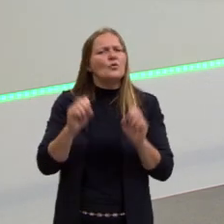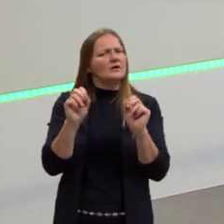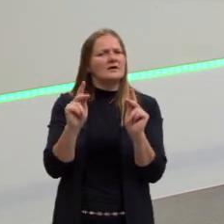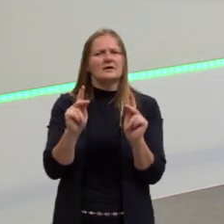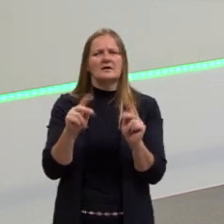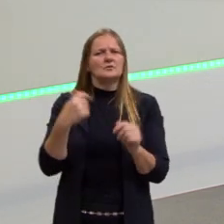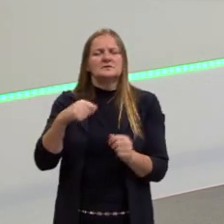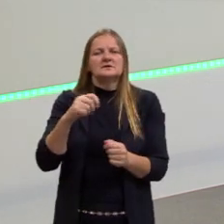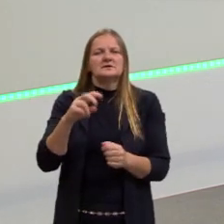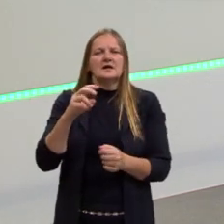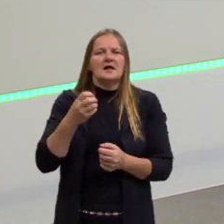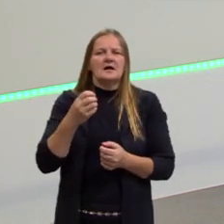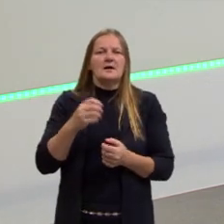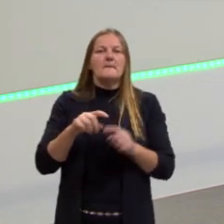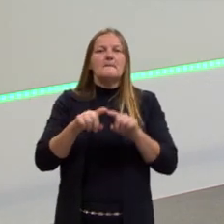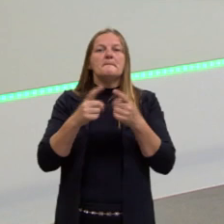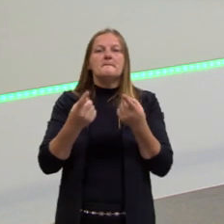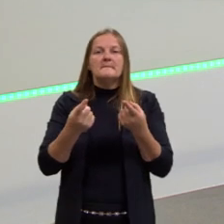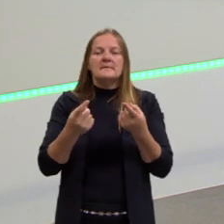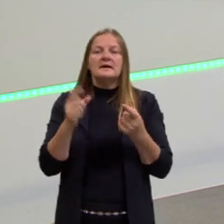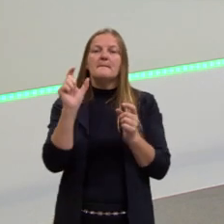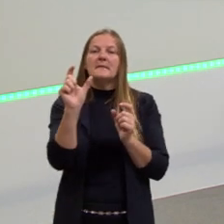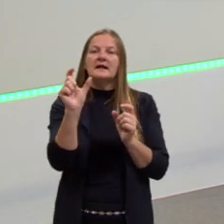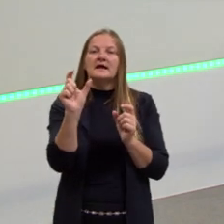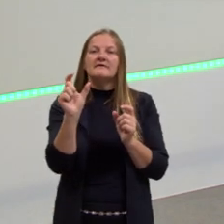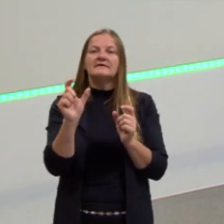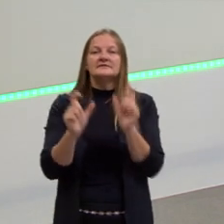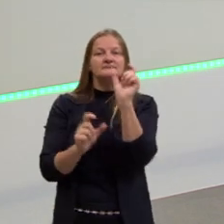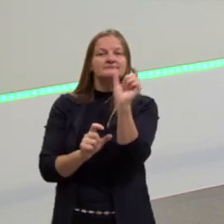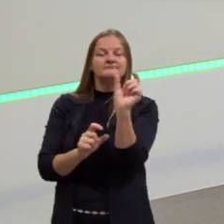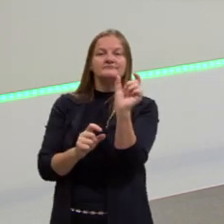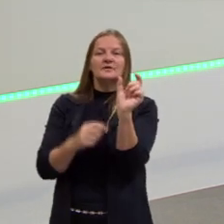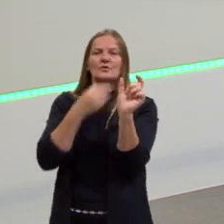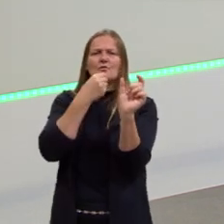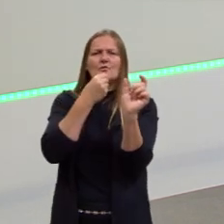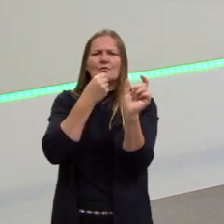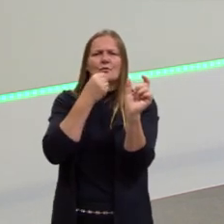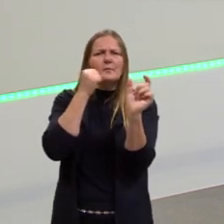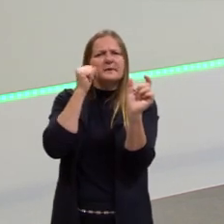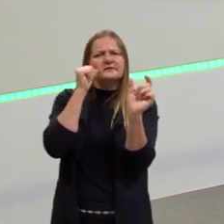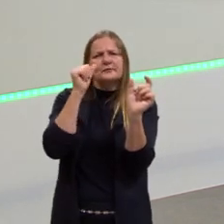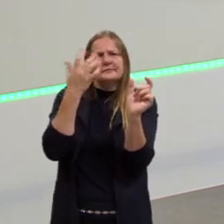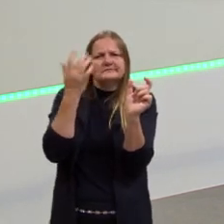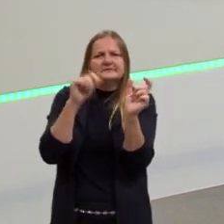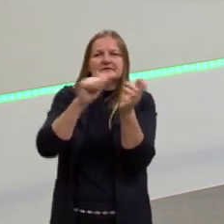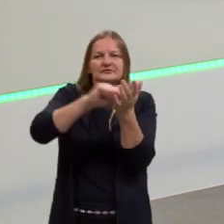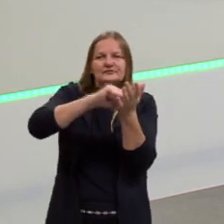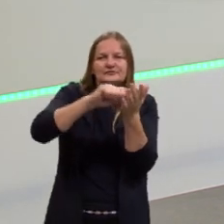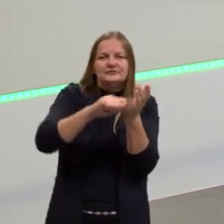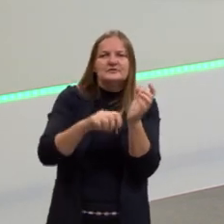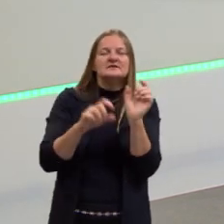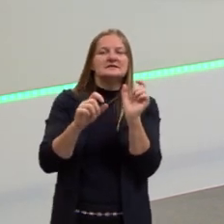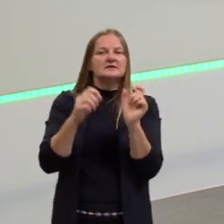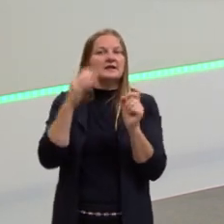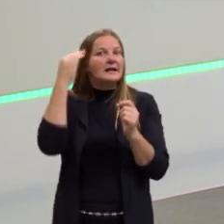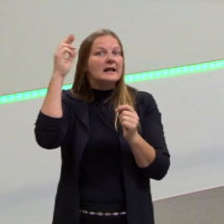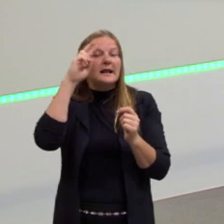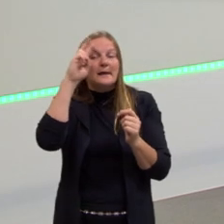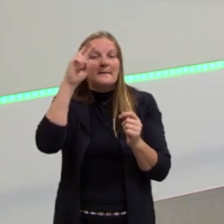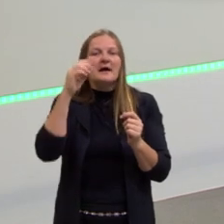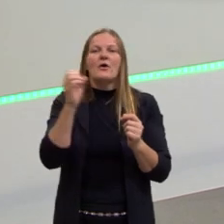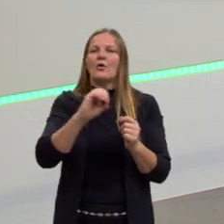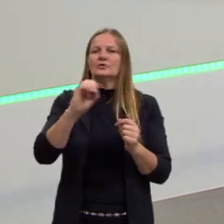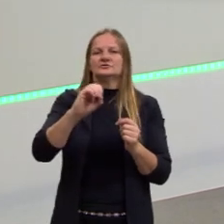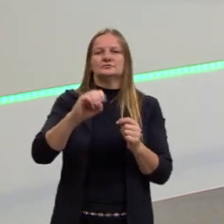Tu não precisa lembrar da citação. A palavra exata que o cara falou, não precisa lembrar. Se tu lembrar, show de bola. Isso é uma